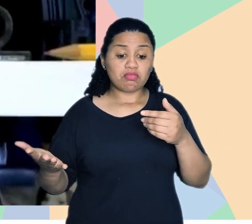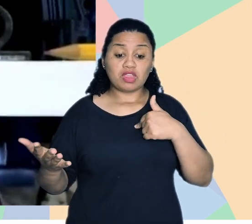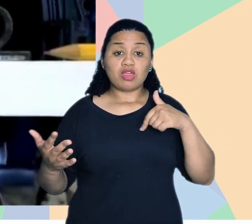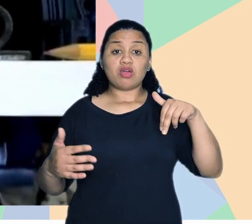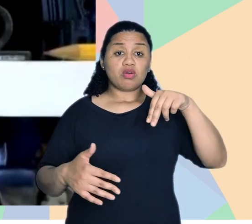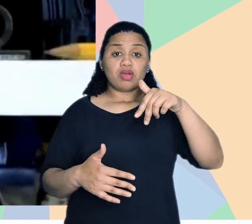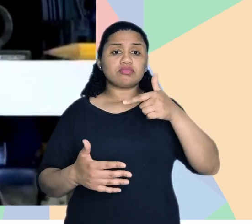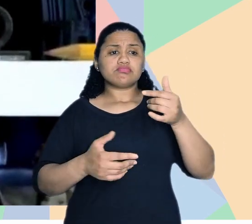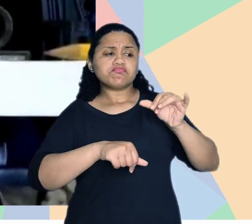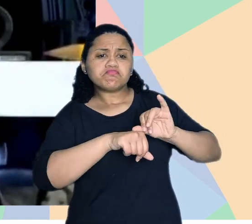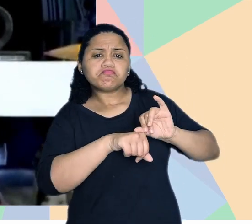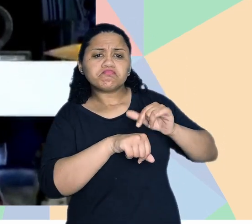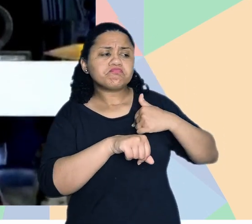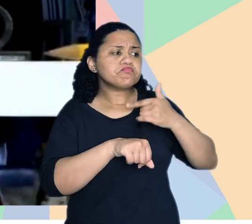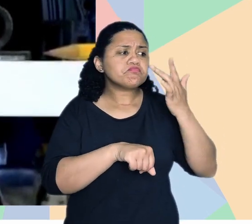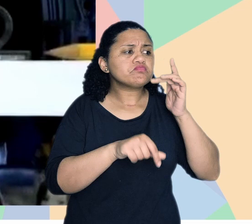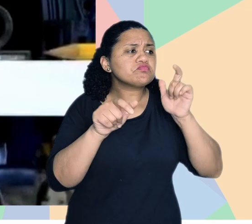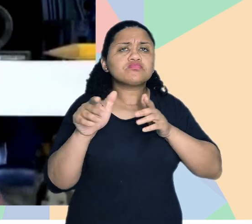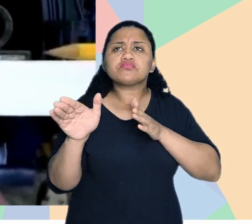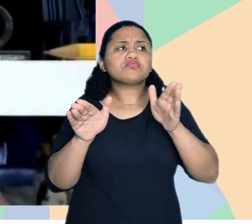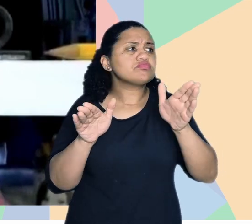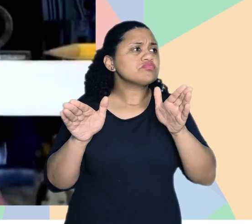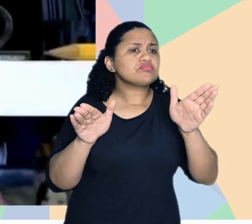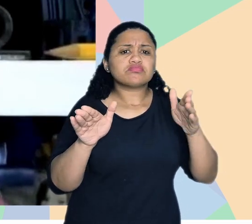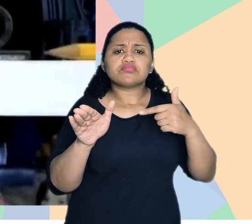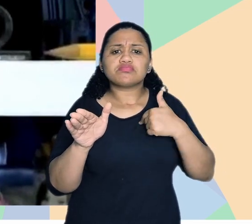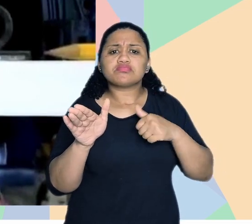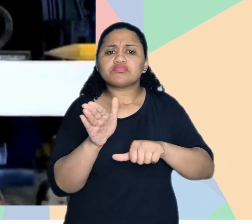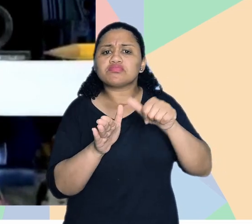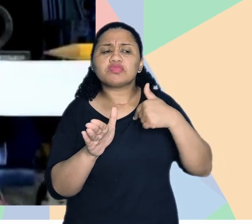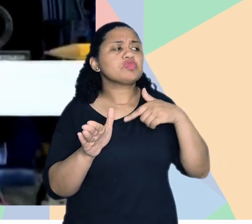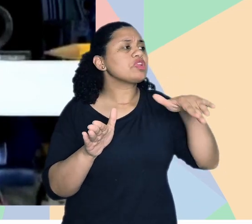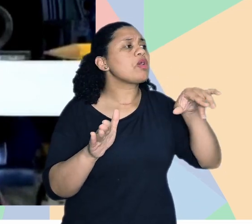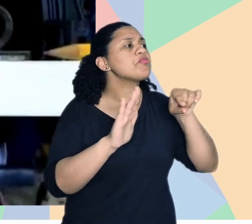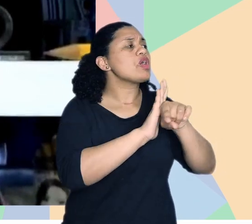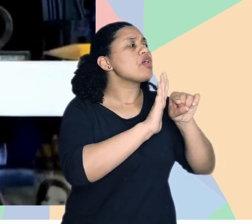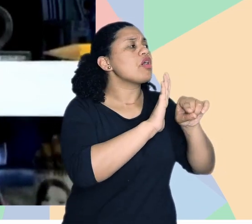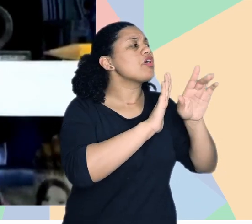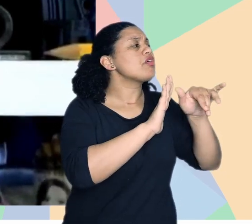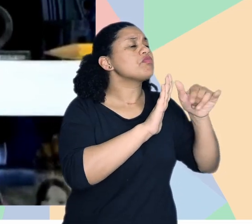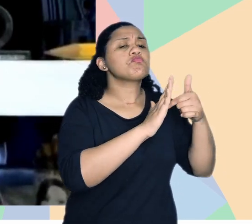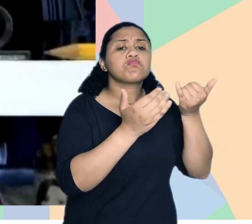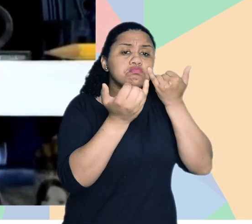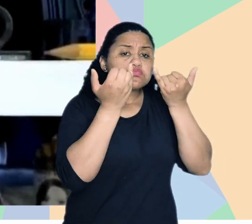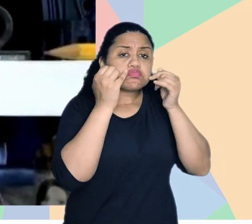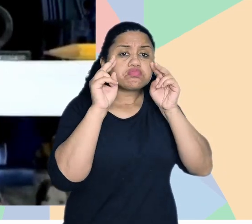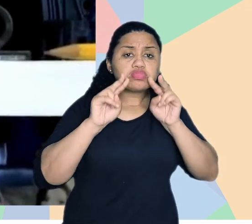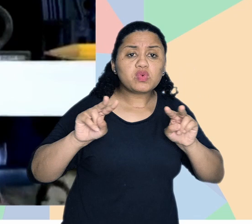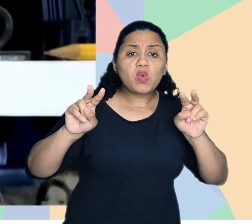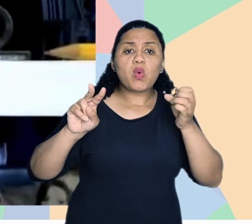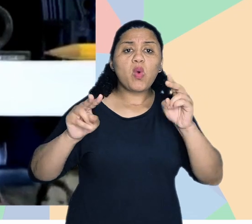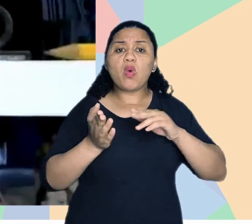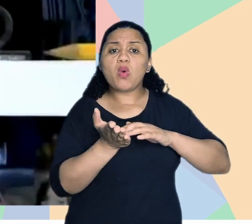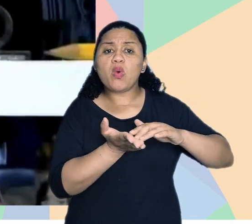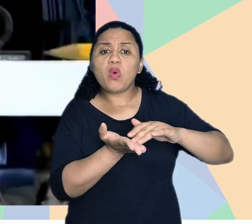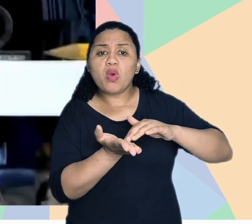passa por baixo do balcão. Eu entro no centro, não sei para onde eu vou, se eu entro pela primeira vez, eu tenho que sair perguntando para as pessoas, porque eu não